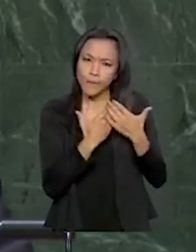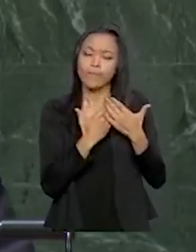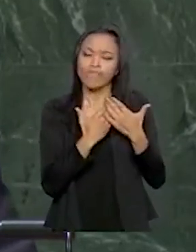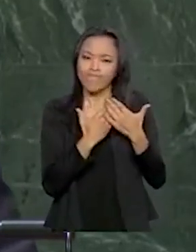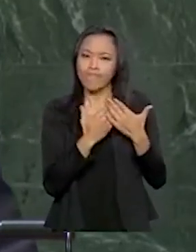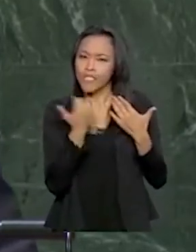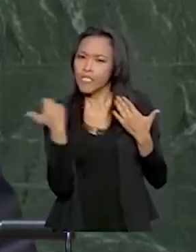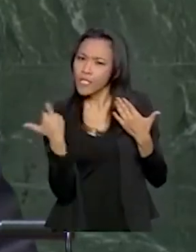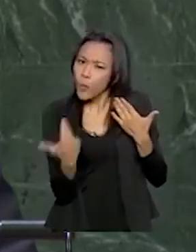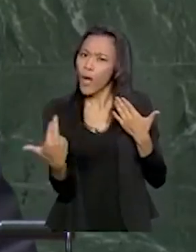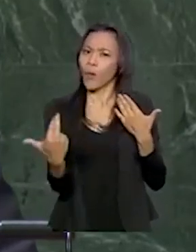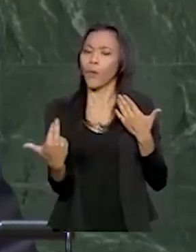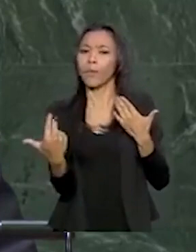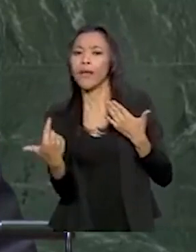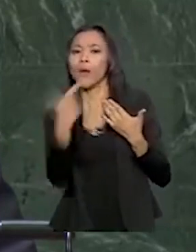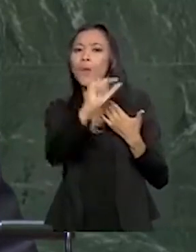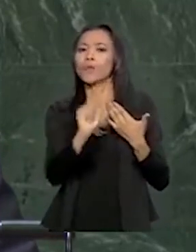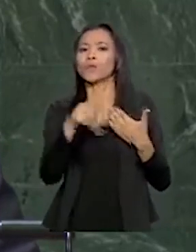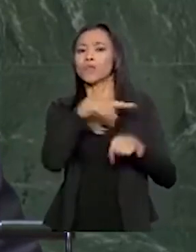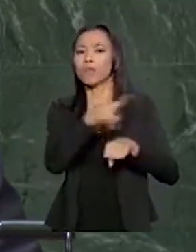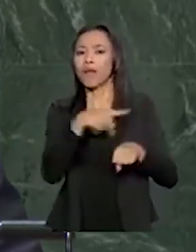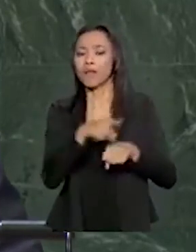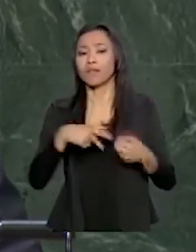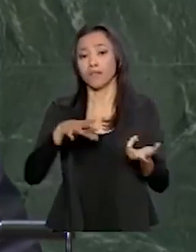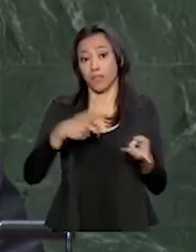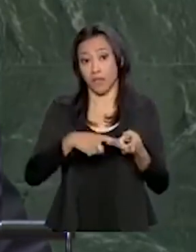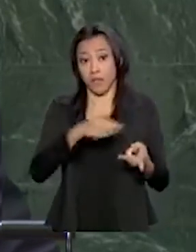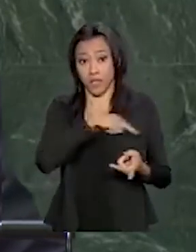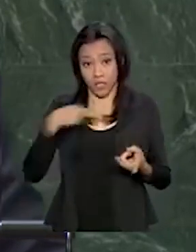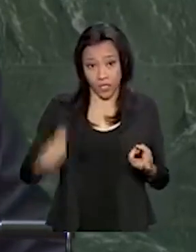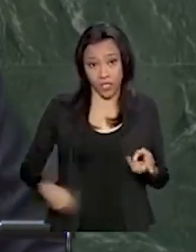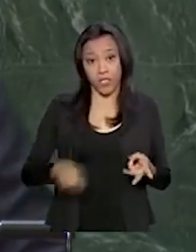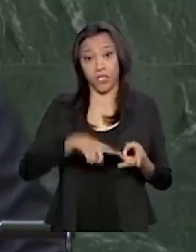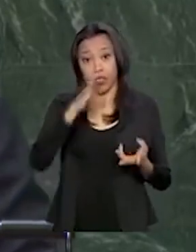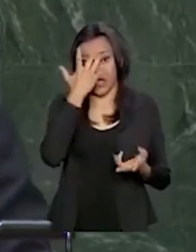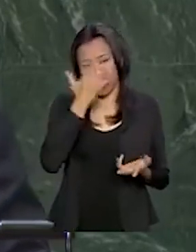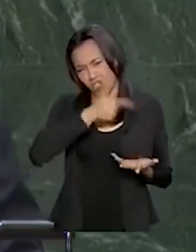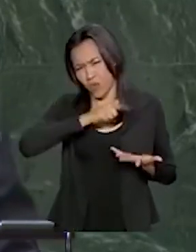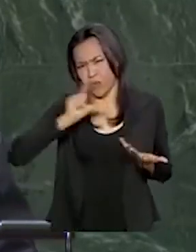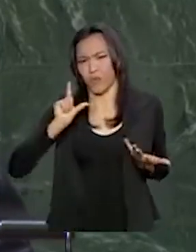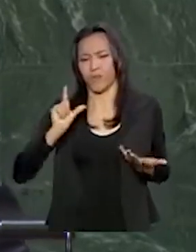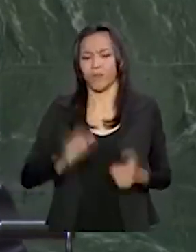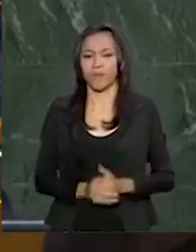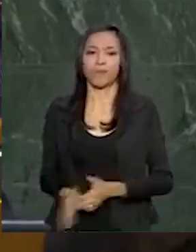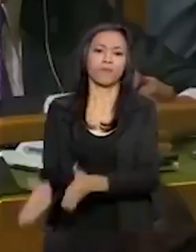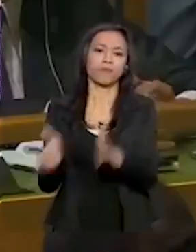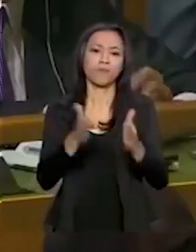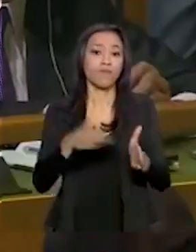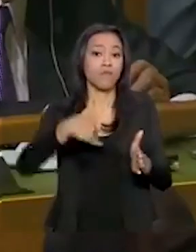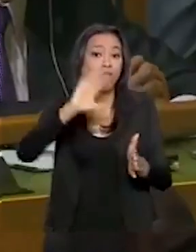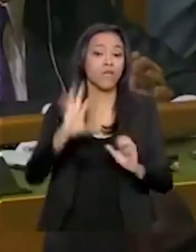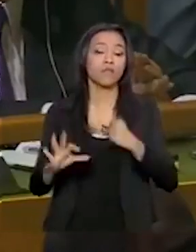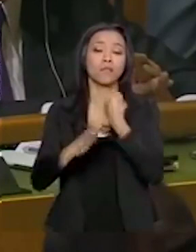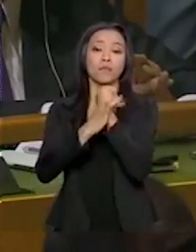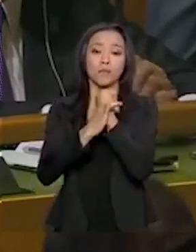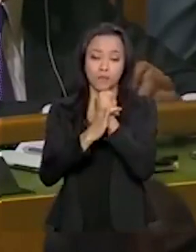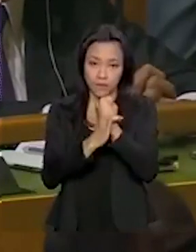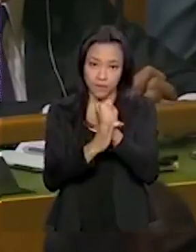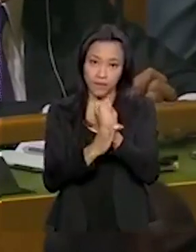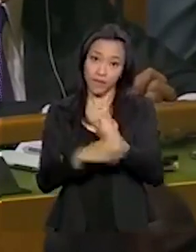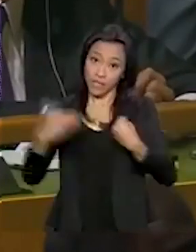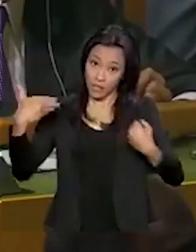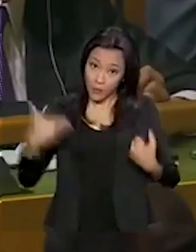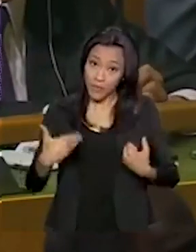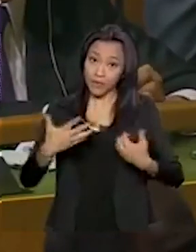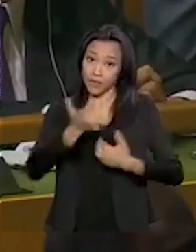similares para a China e a Índia, entre outros. Com mais segurança e com essas